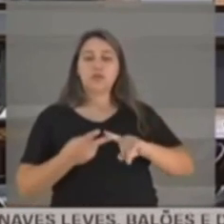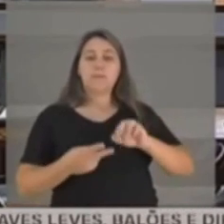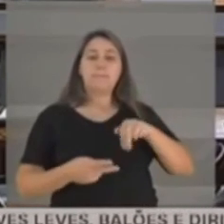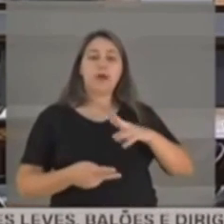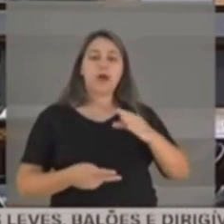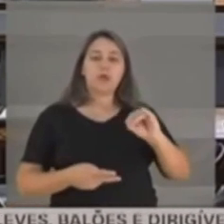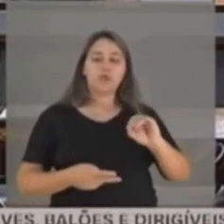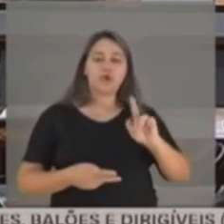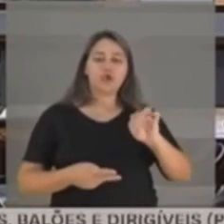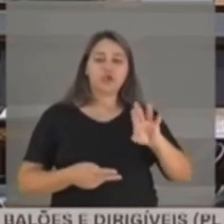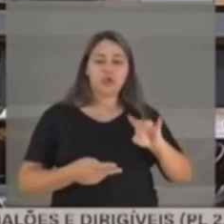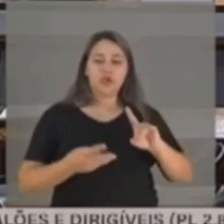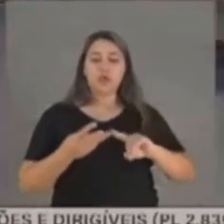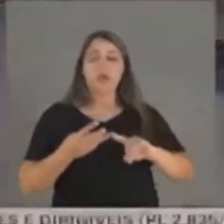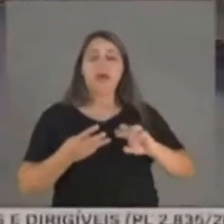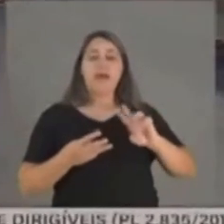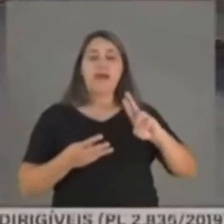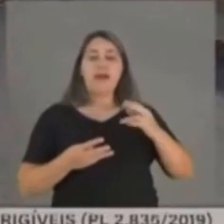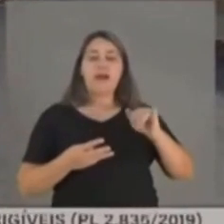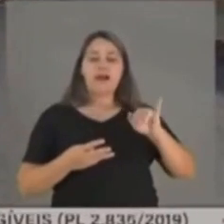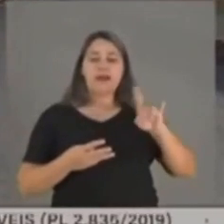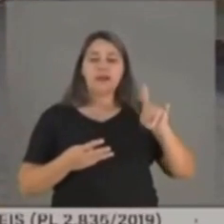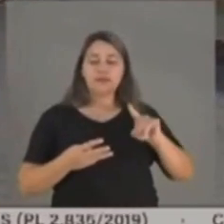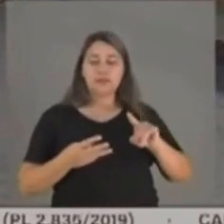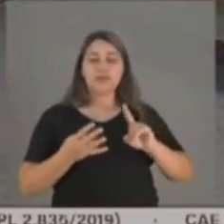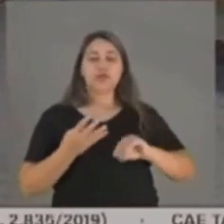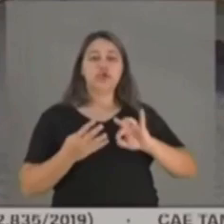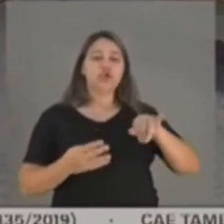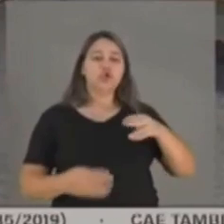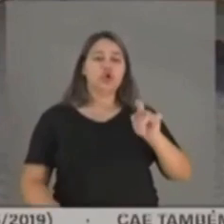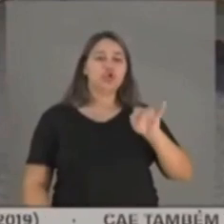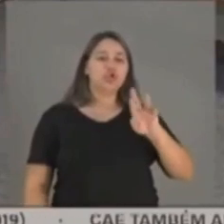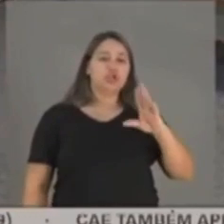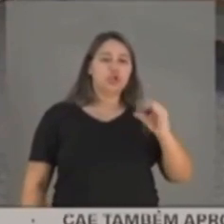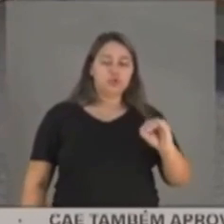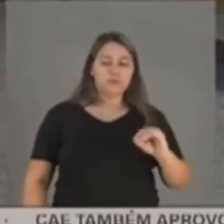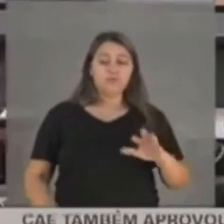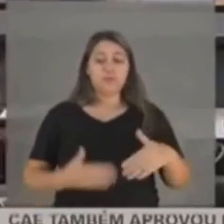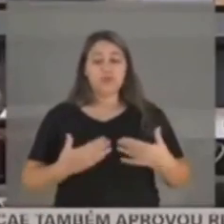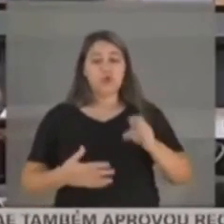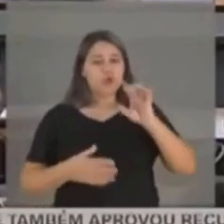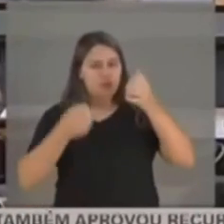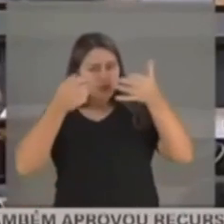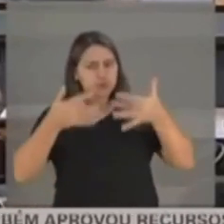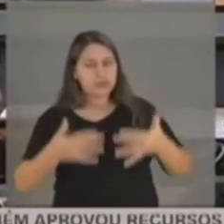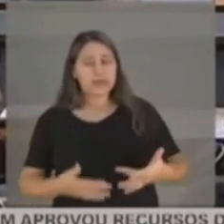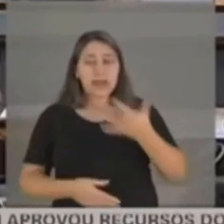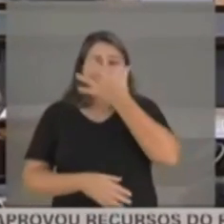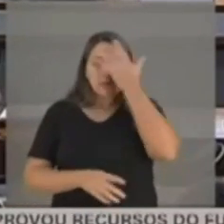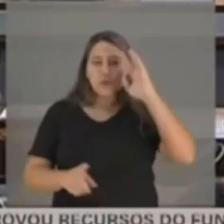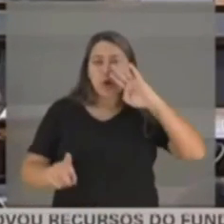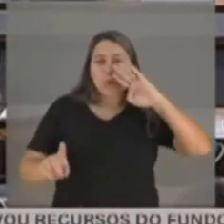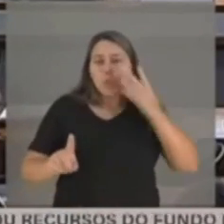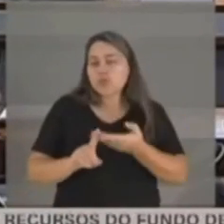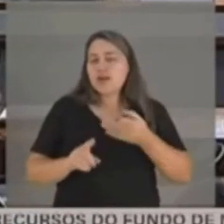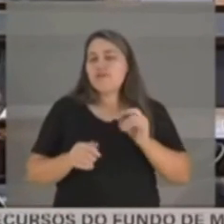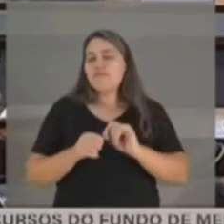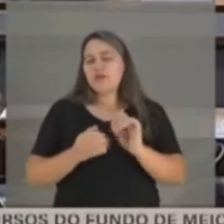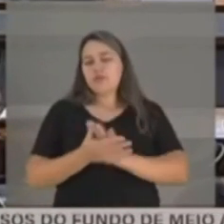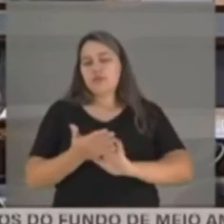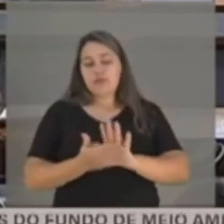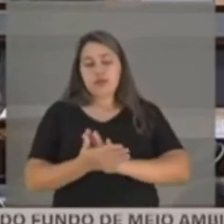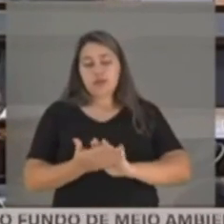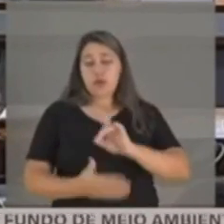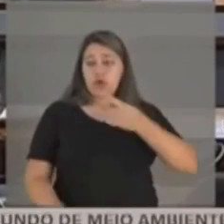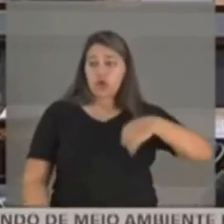senador Jorginho. Só para explicar aqui. Absolutamente ninguém está acusando alguém ter feito. Veja bem, nós